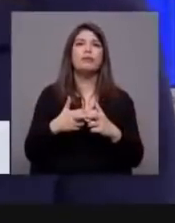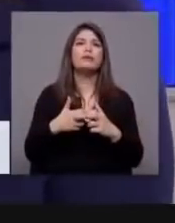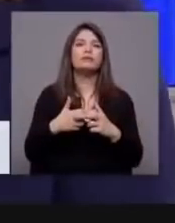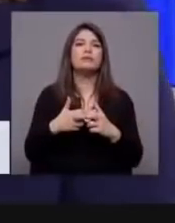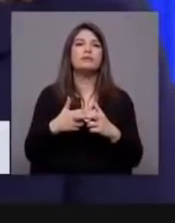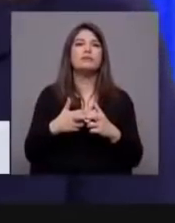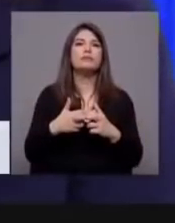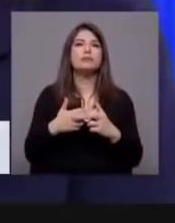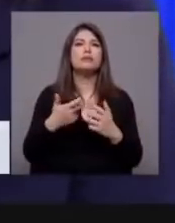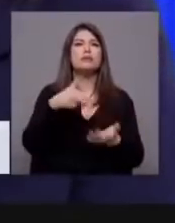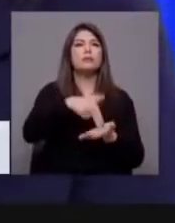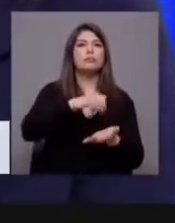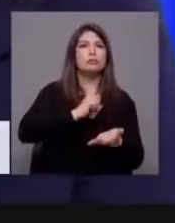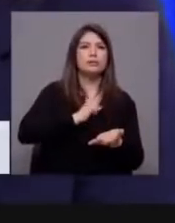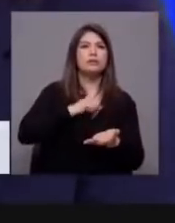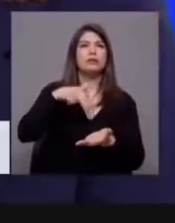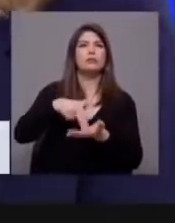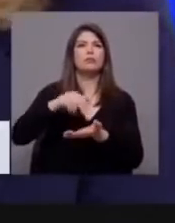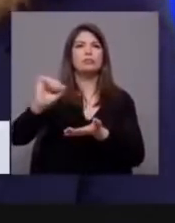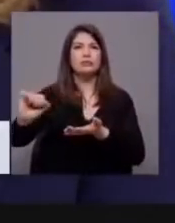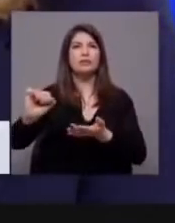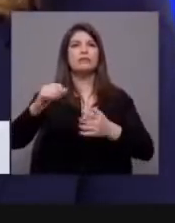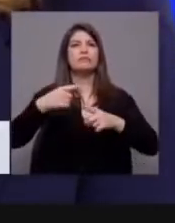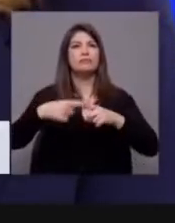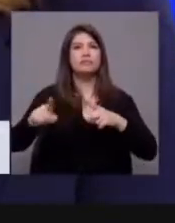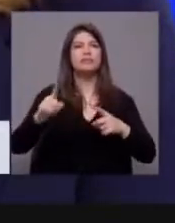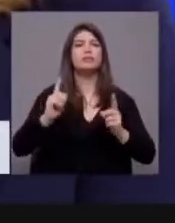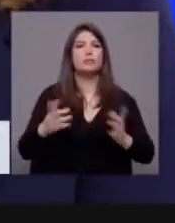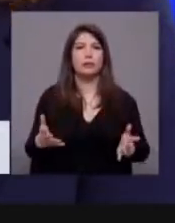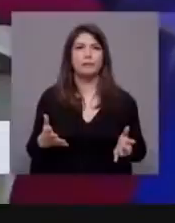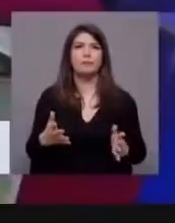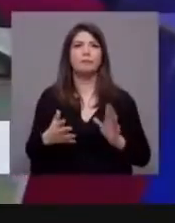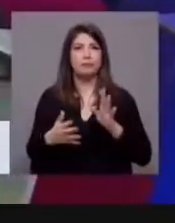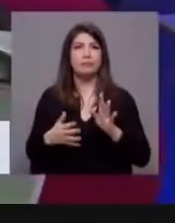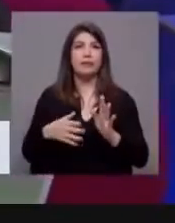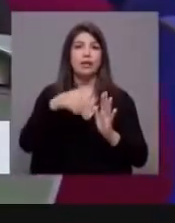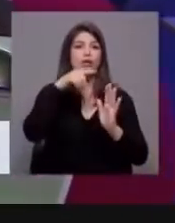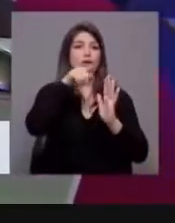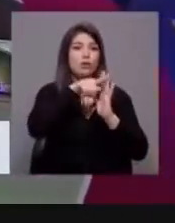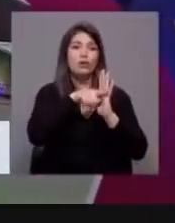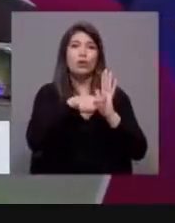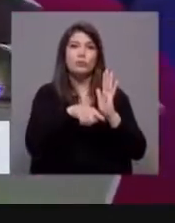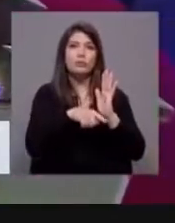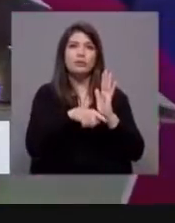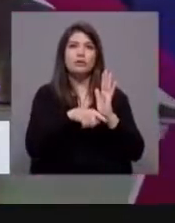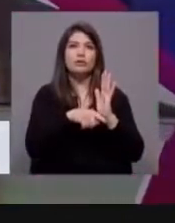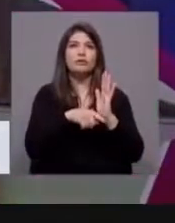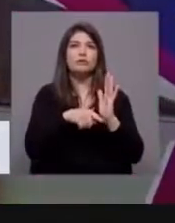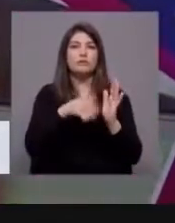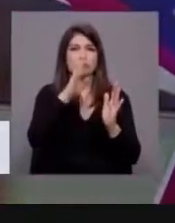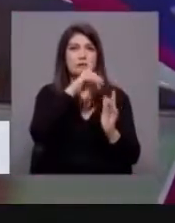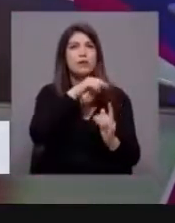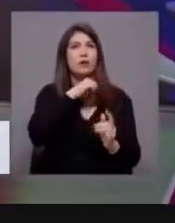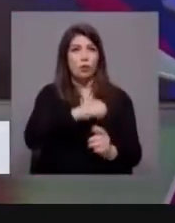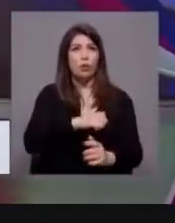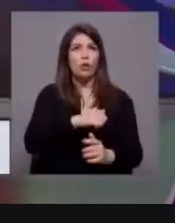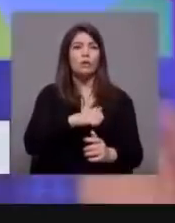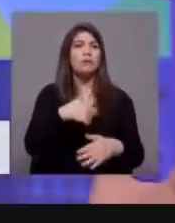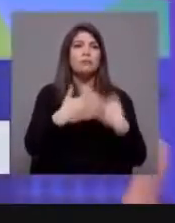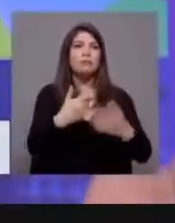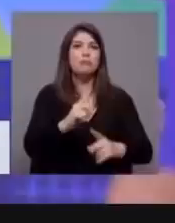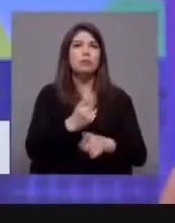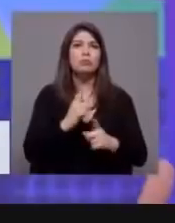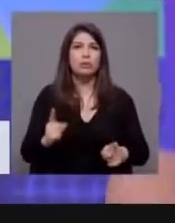efetivamente, a nossa posição da Exatamente, porque é que estas normas não foram expurgadas, se concordava com isso. Mas vamos lá ver,